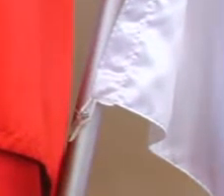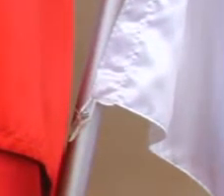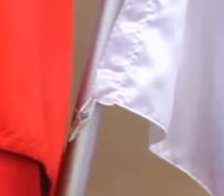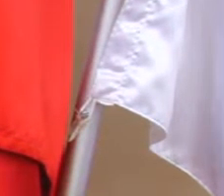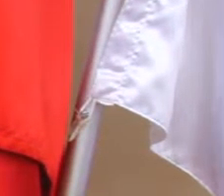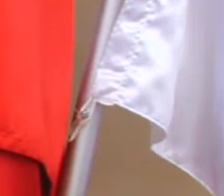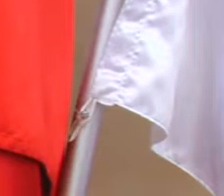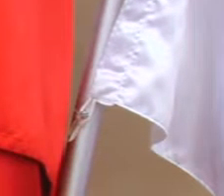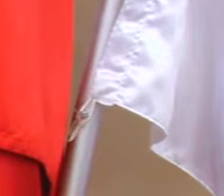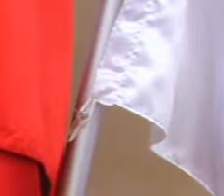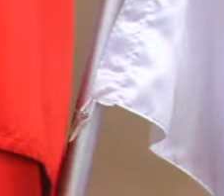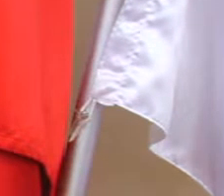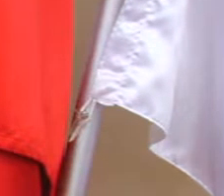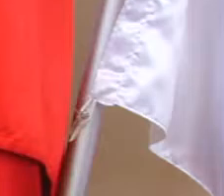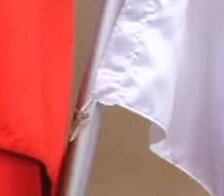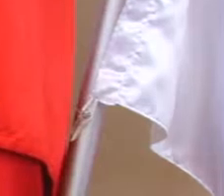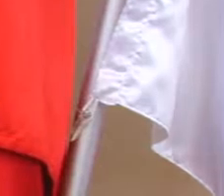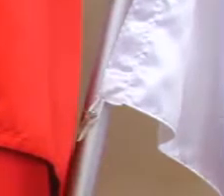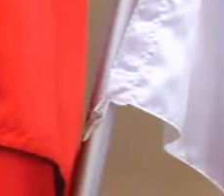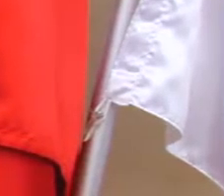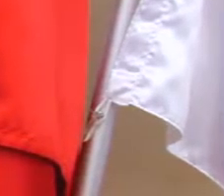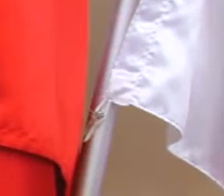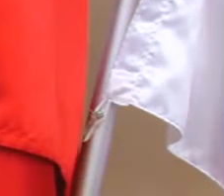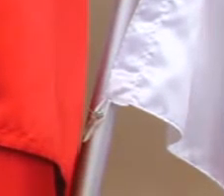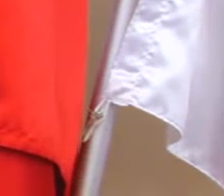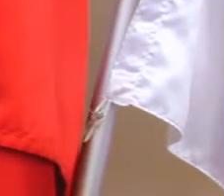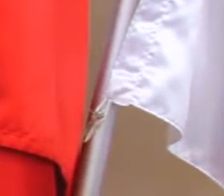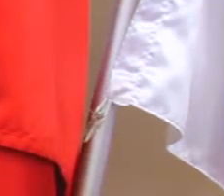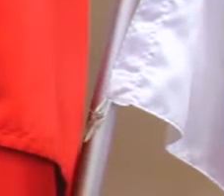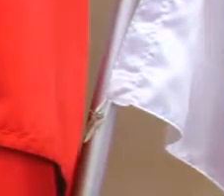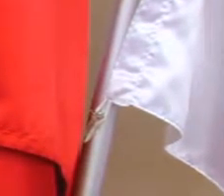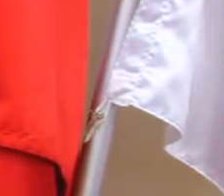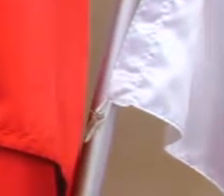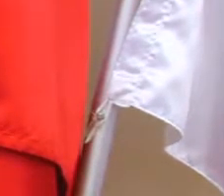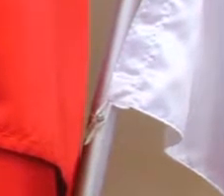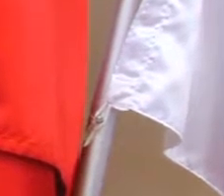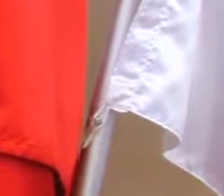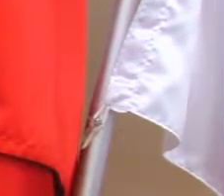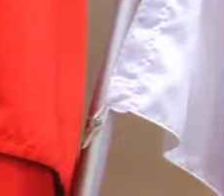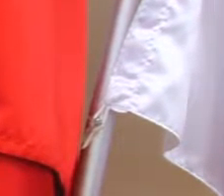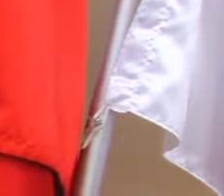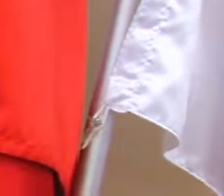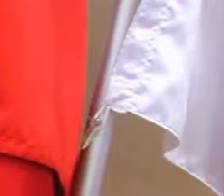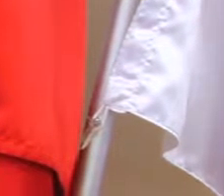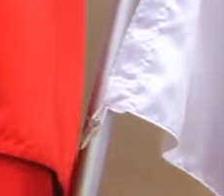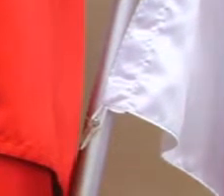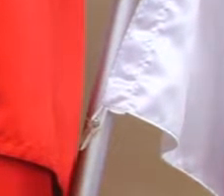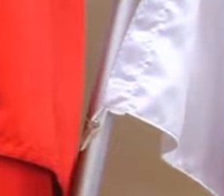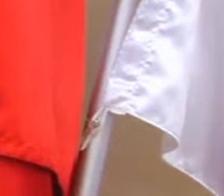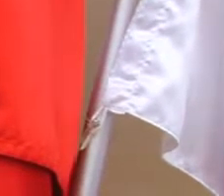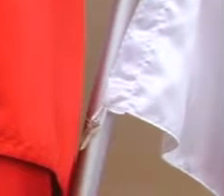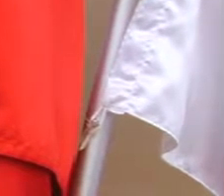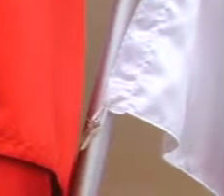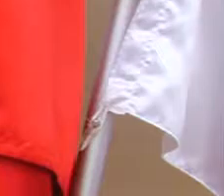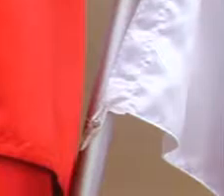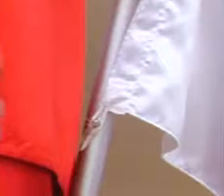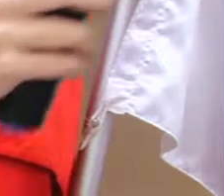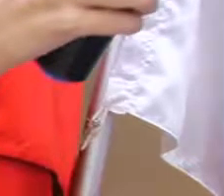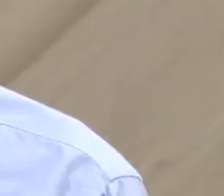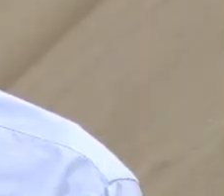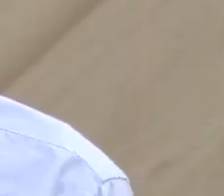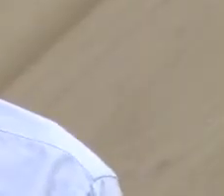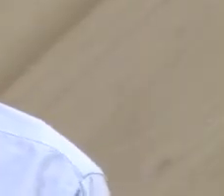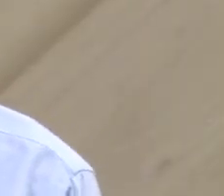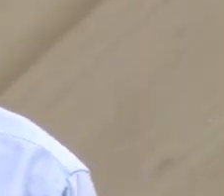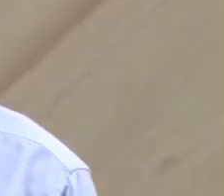recebeu a moção de aplauso durante a sessão na noite de hoje. Santiago, boa noite. Como é que você se sente recebendo essa homenagem?